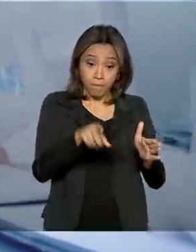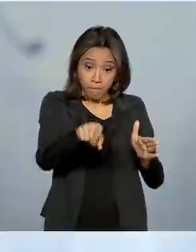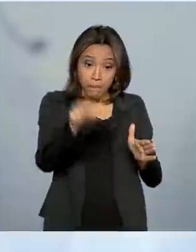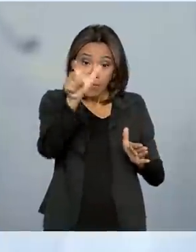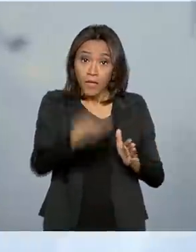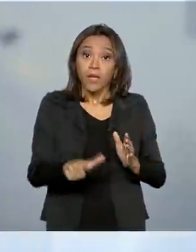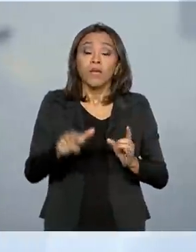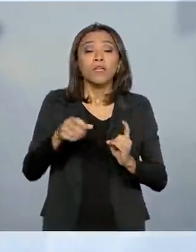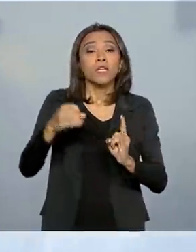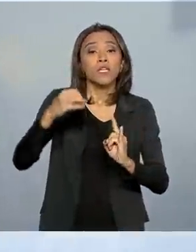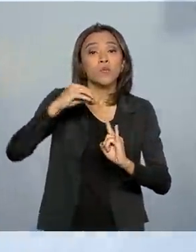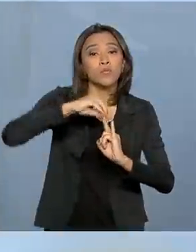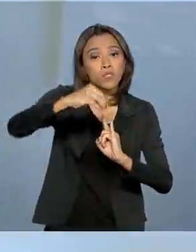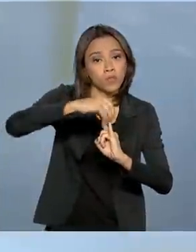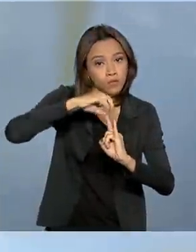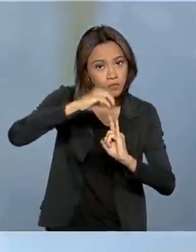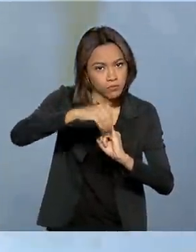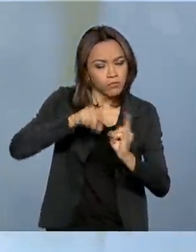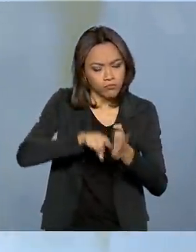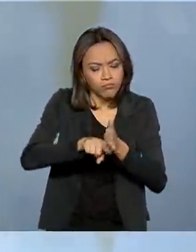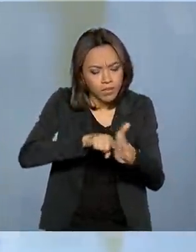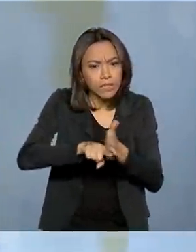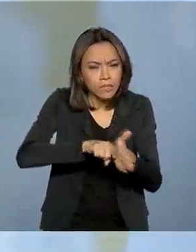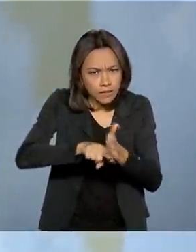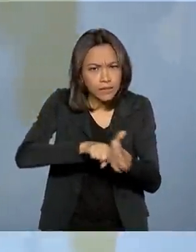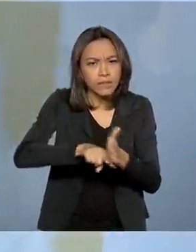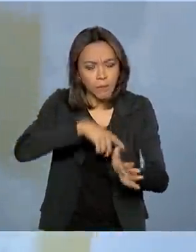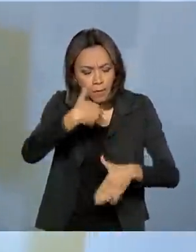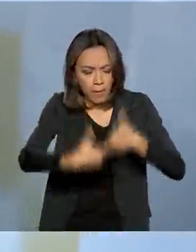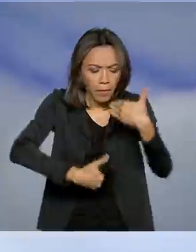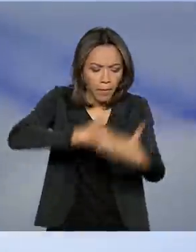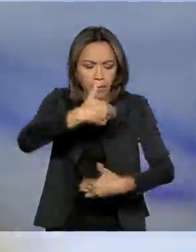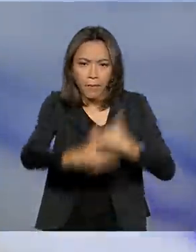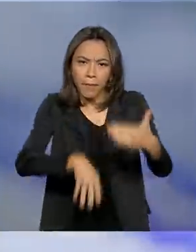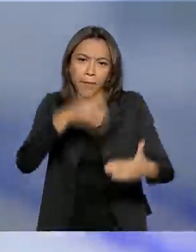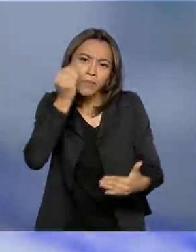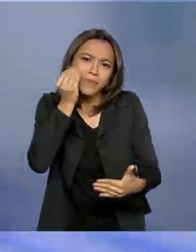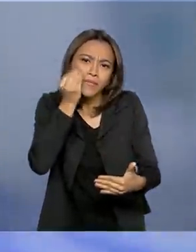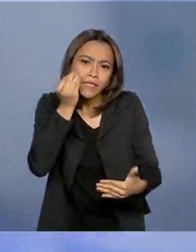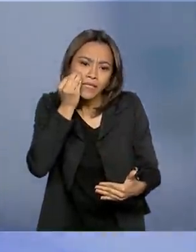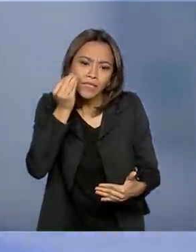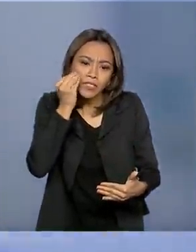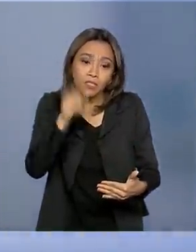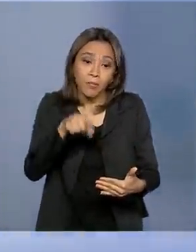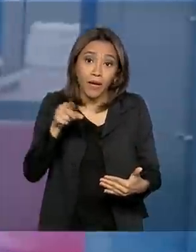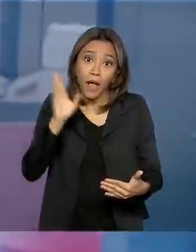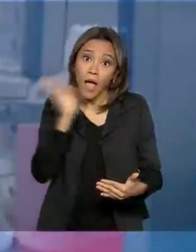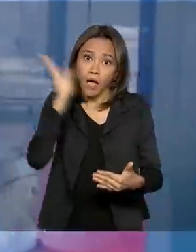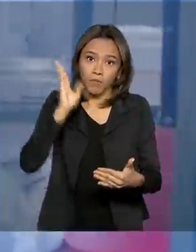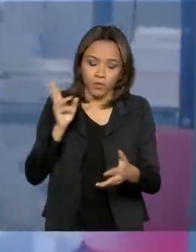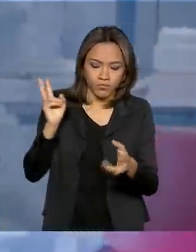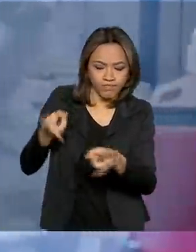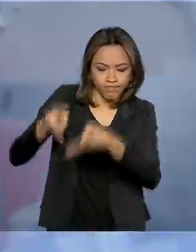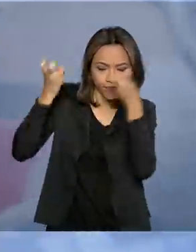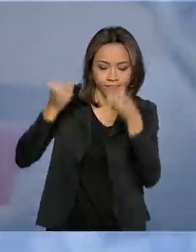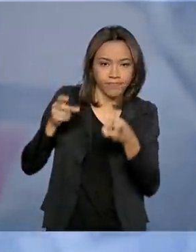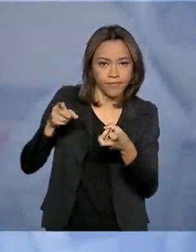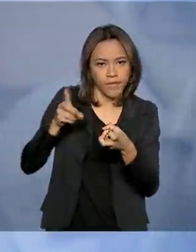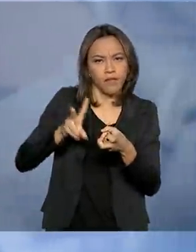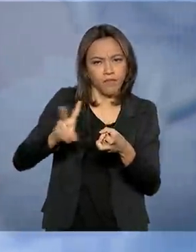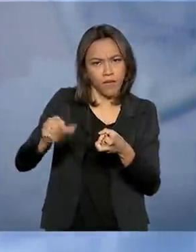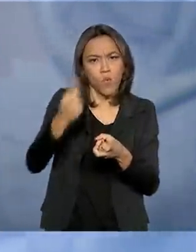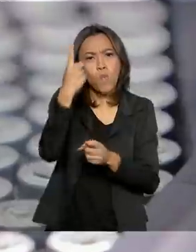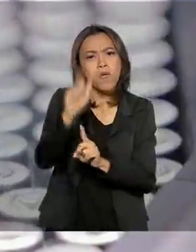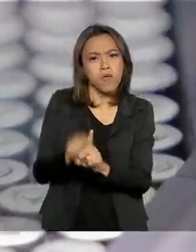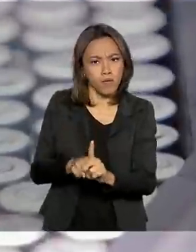Fiocruz está desenvolvendo pesquisas para o desenvolvimento de um teste molecular para diagnóstico rápido, que deve ficar pronto dentro